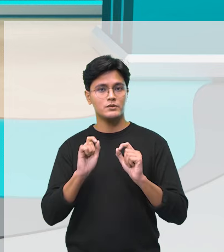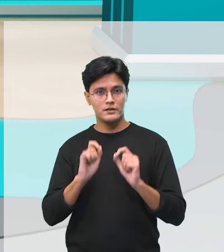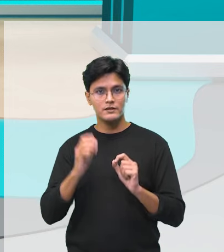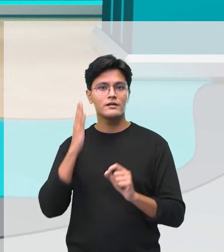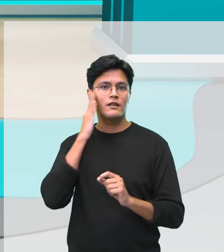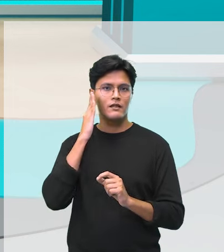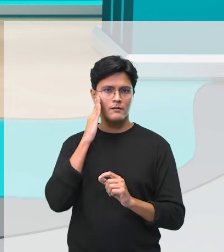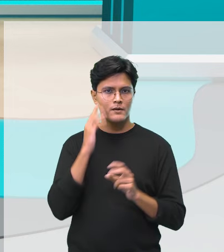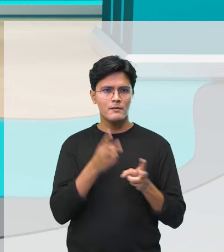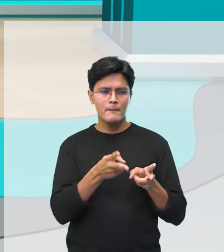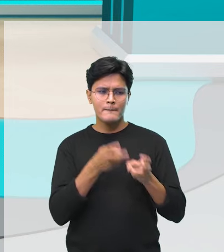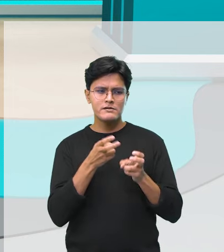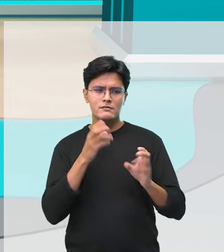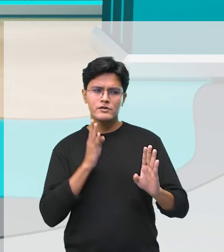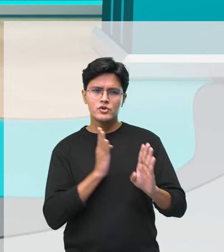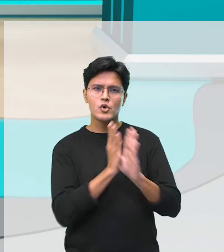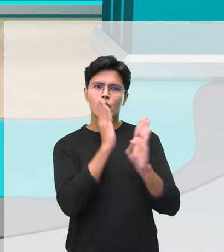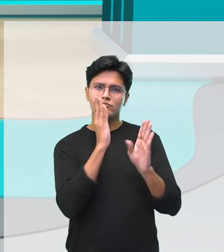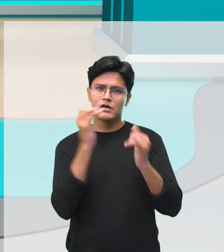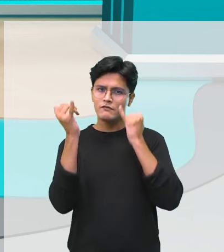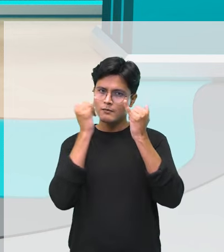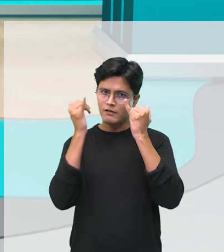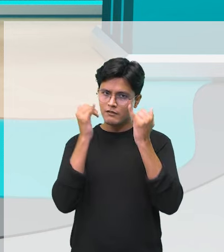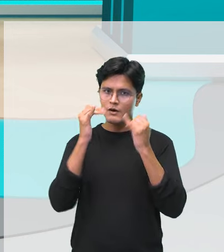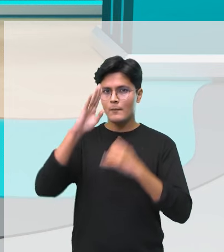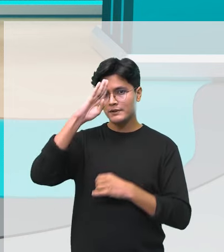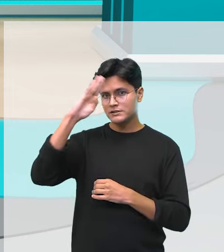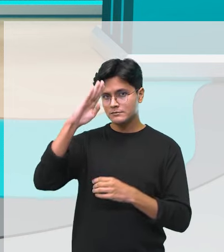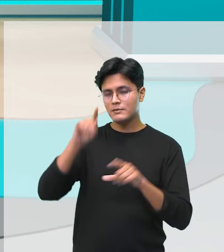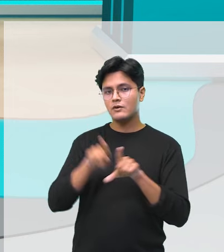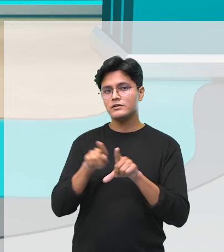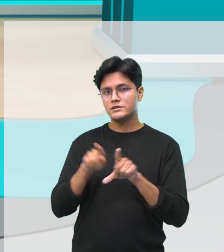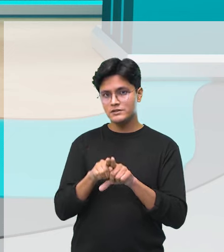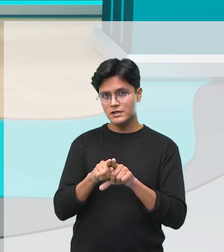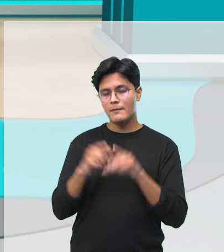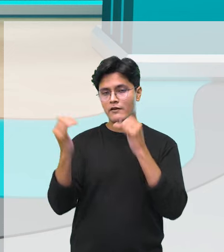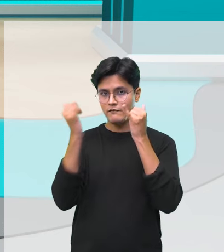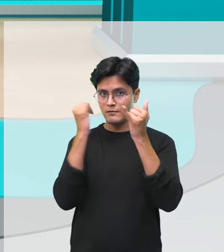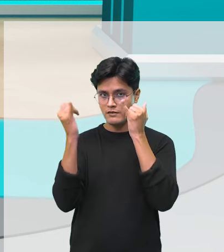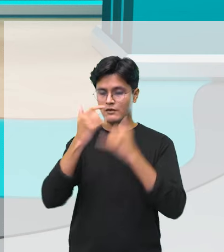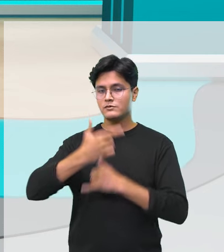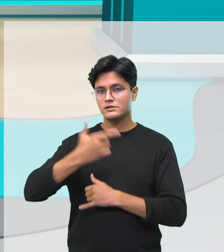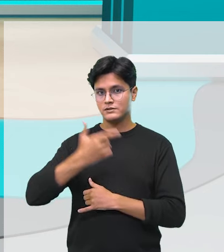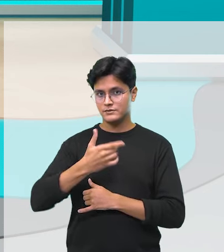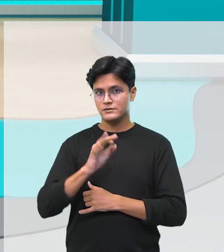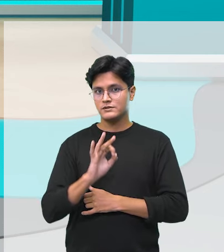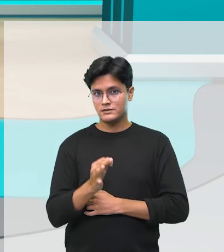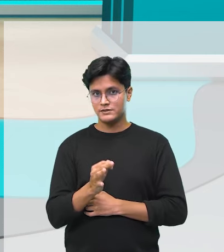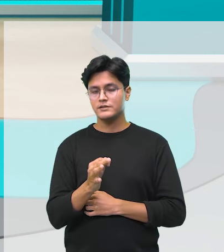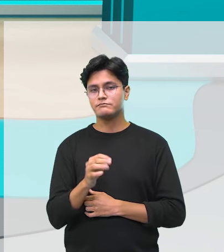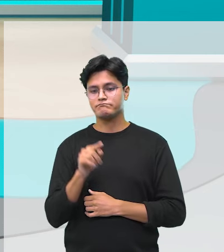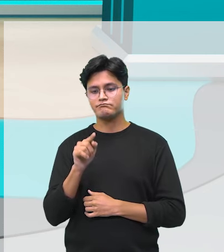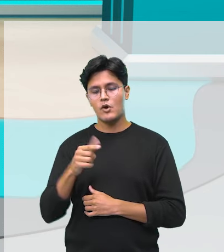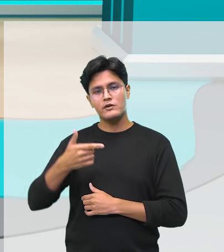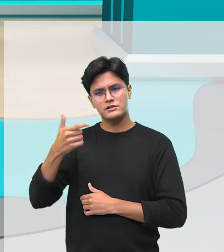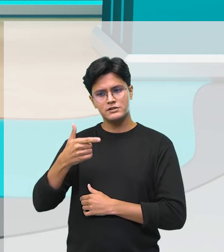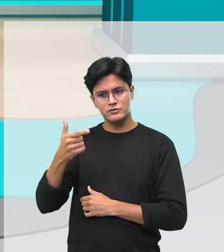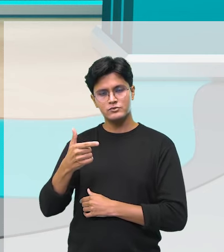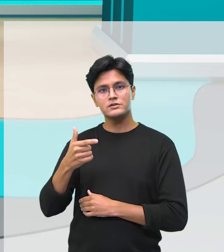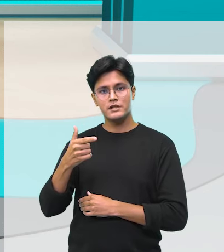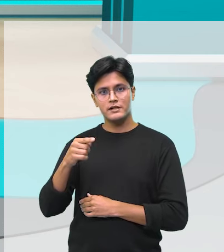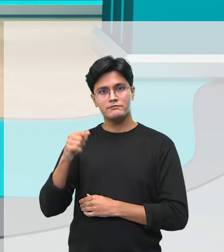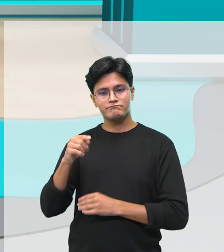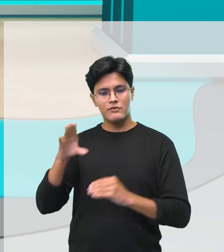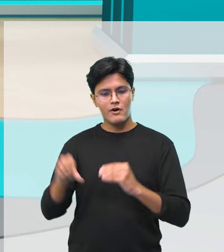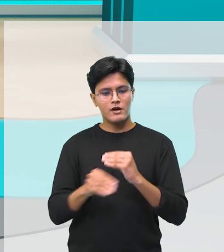saber identificar o que é uma informação principal e o que seria uma informação secundária, que é aquela que vai auxiliar